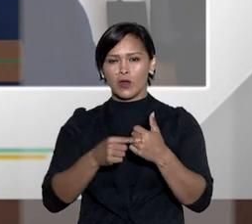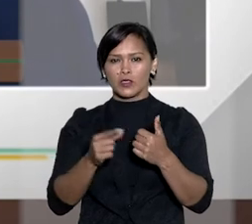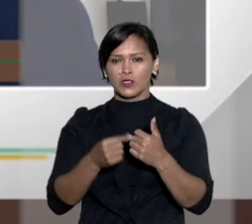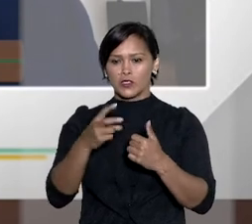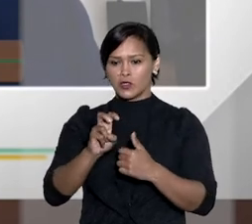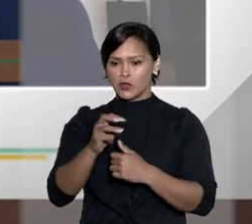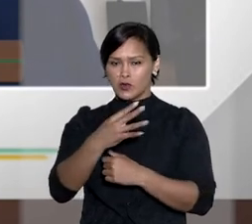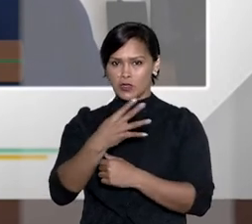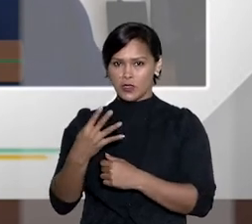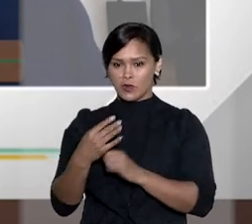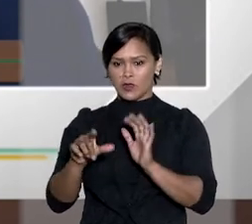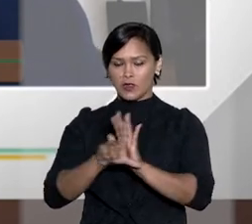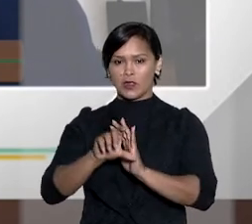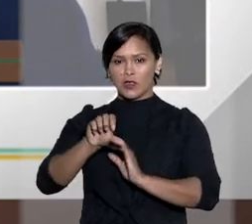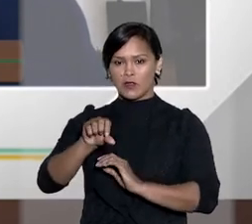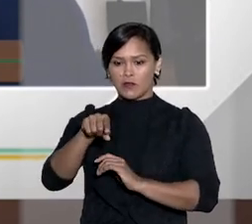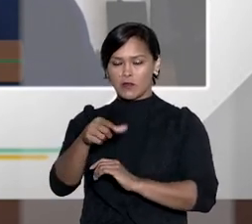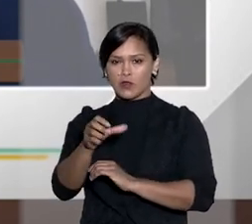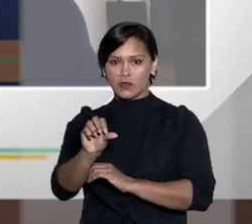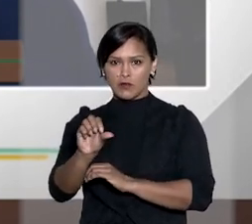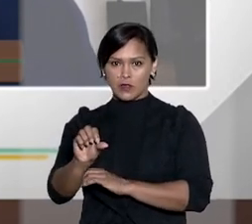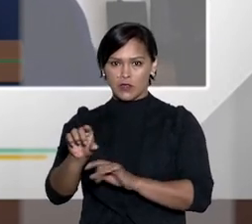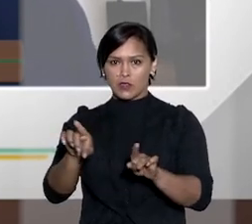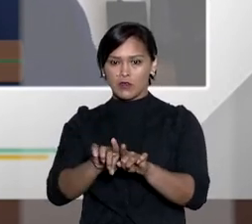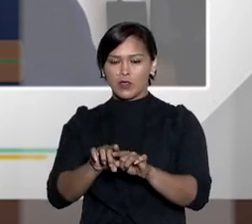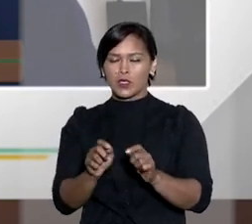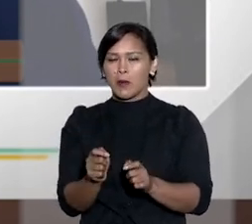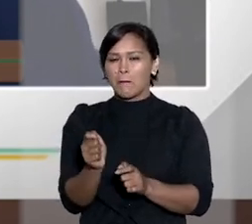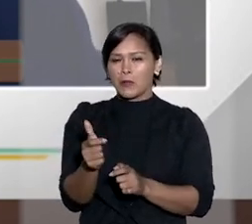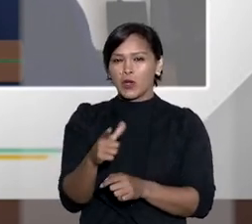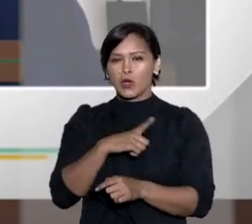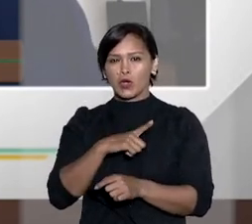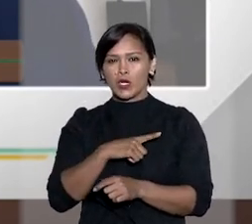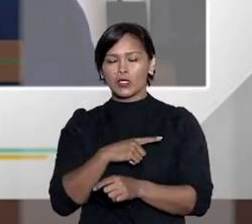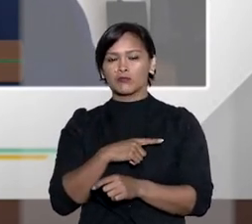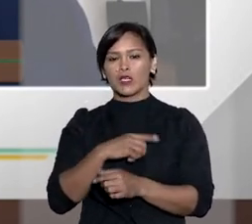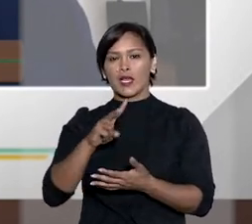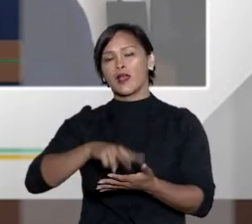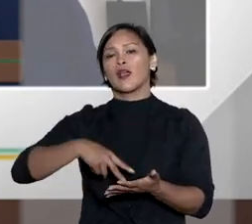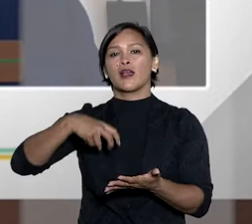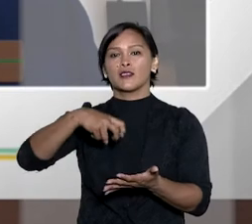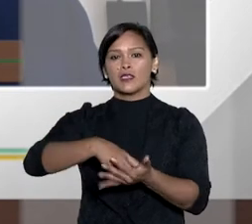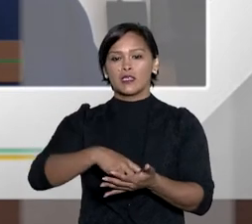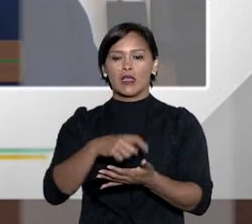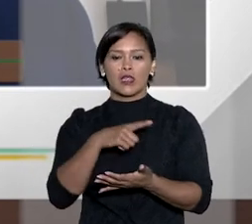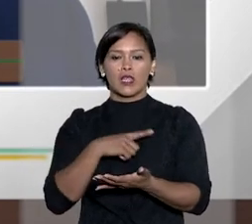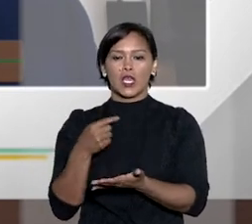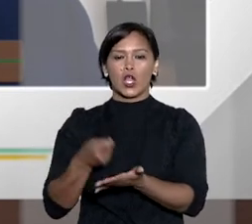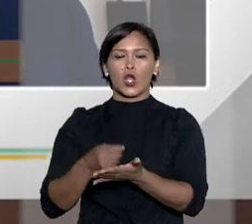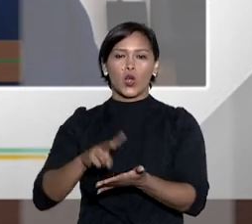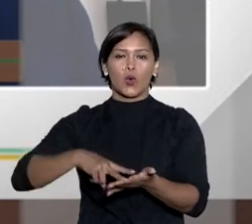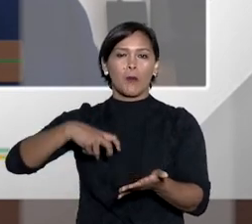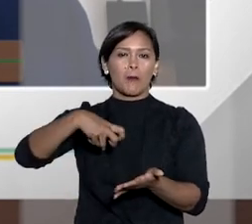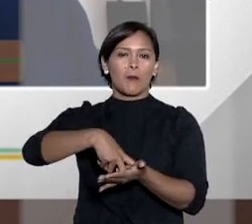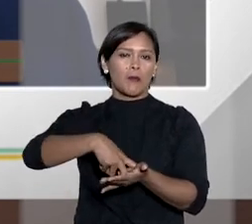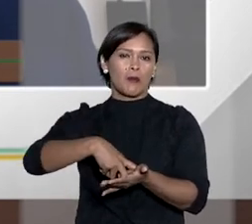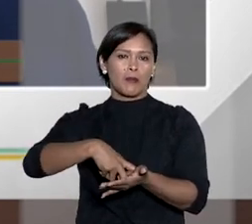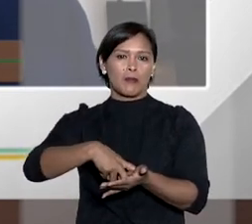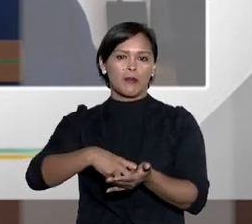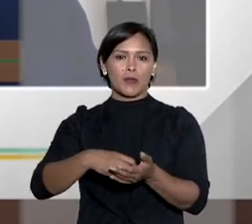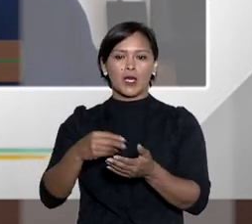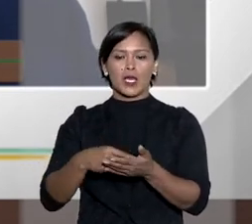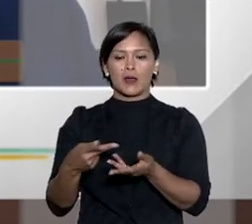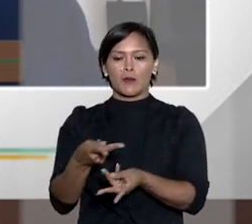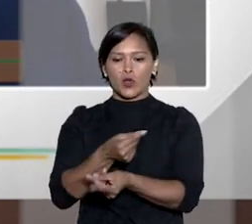.099. Tampouco a sentença haverá de condenar o pagamento de custas e honorários, salvo a